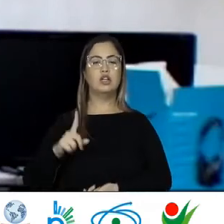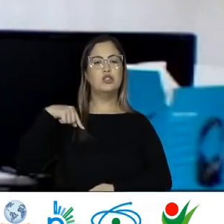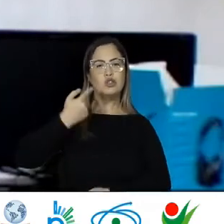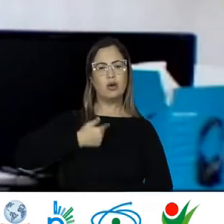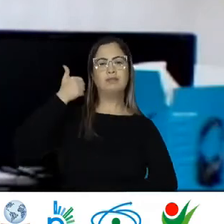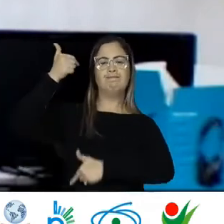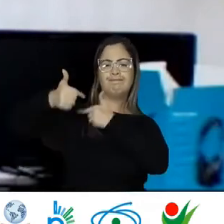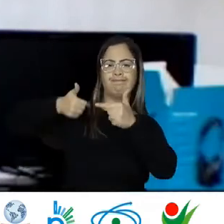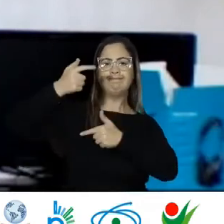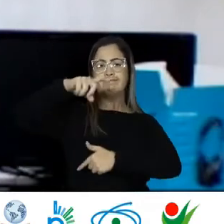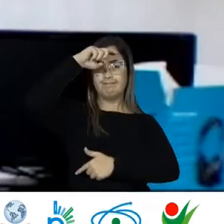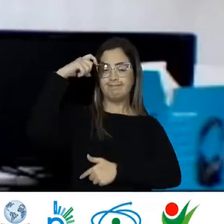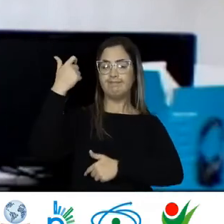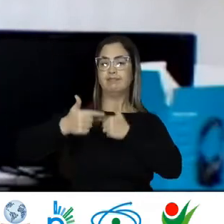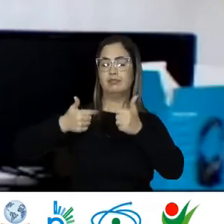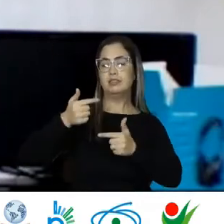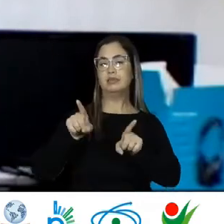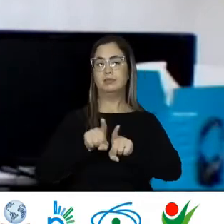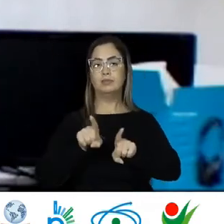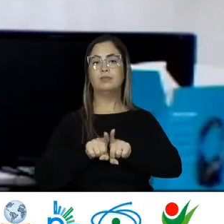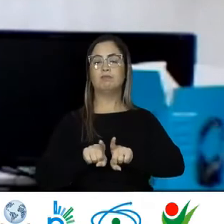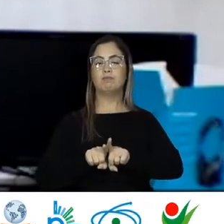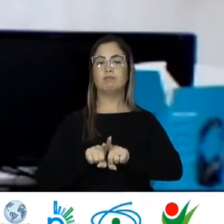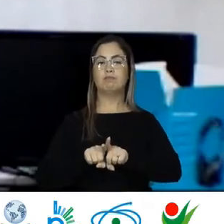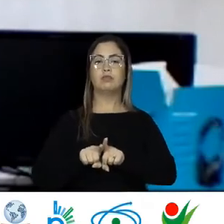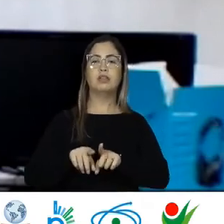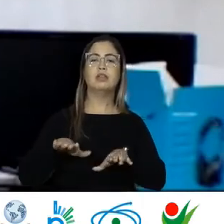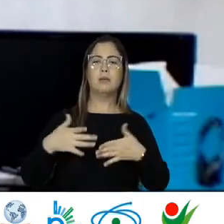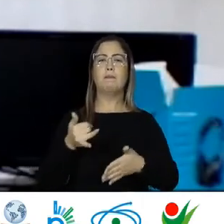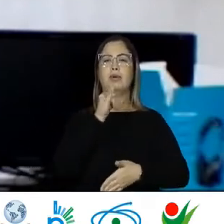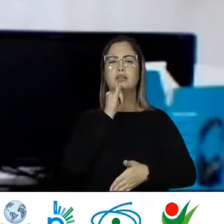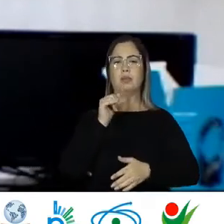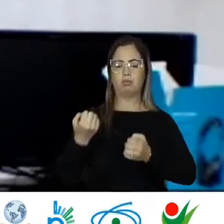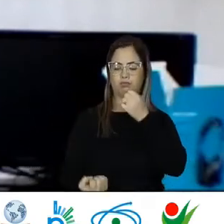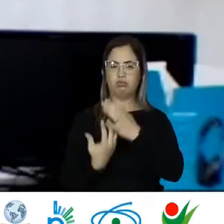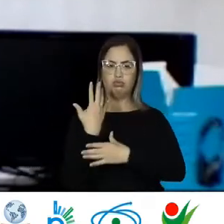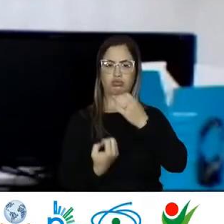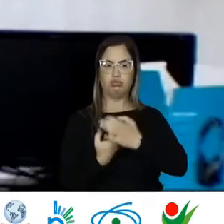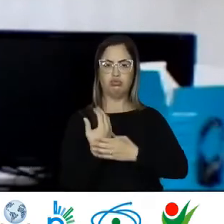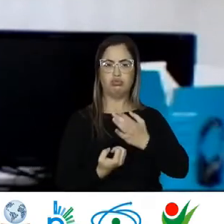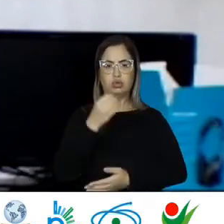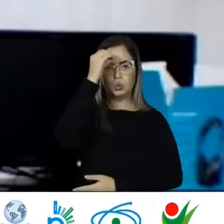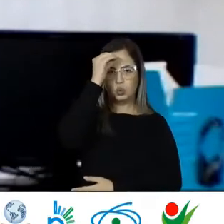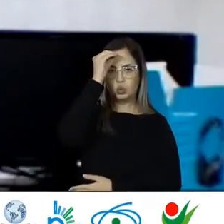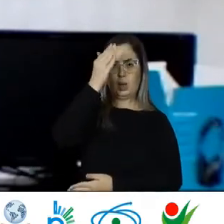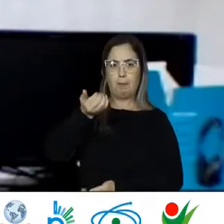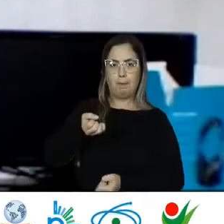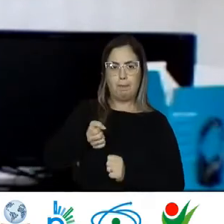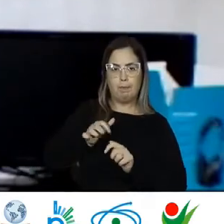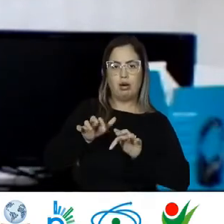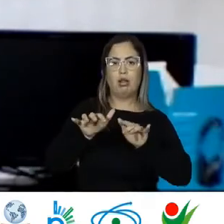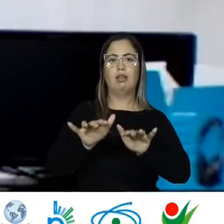Então eu acho Assim que a Produção de conhecimento A divulgação Do conhecimento Elas são armas